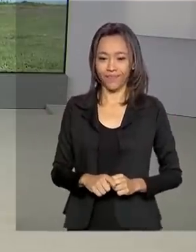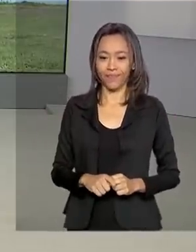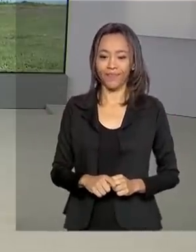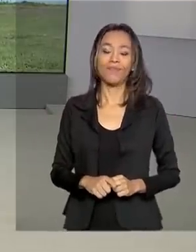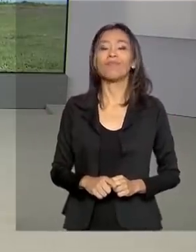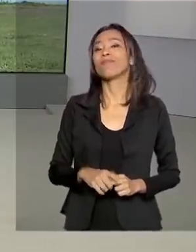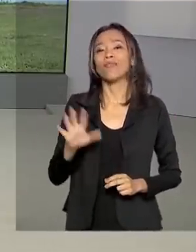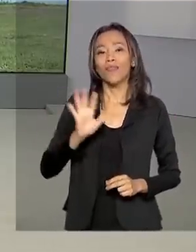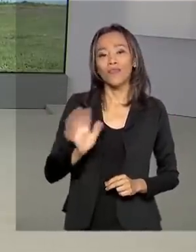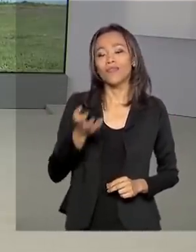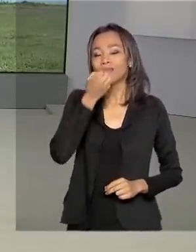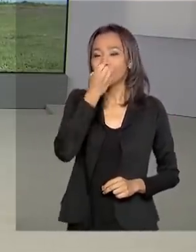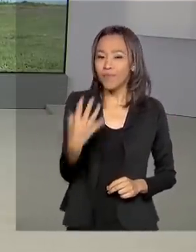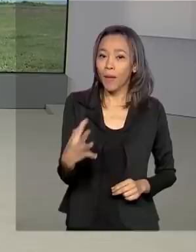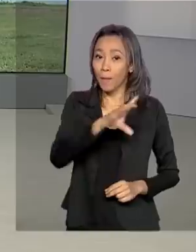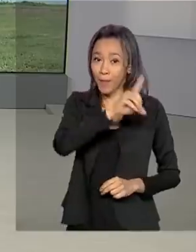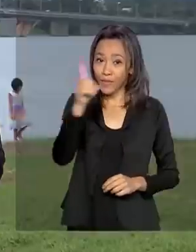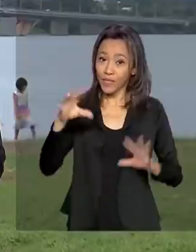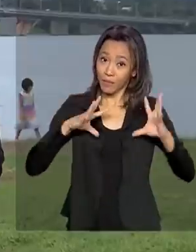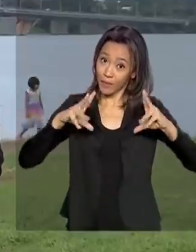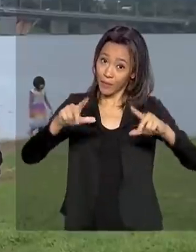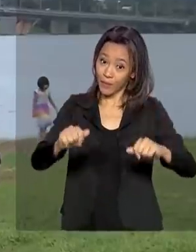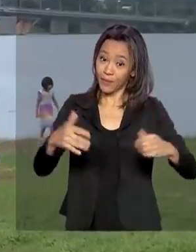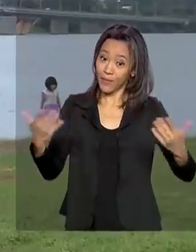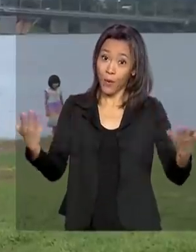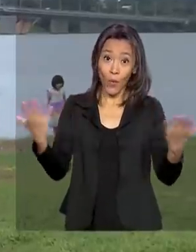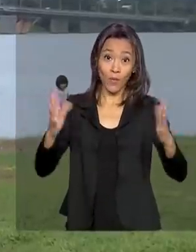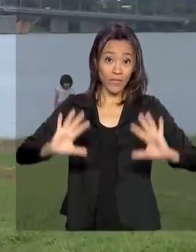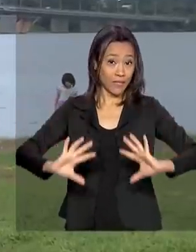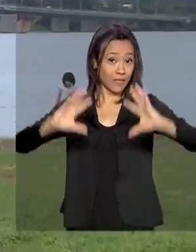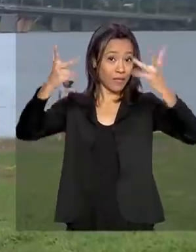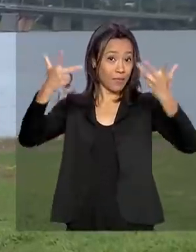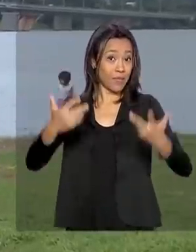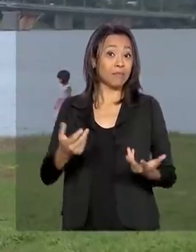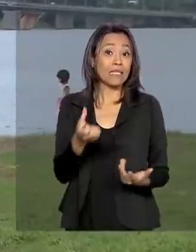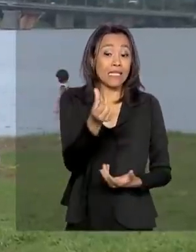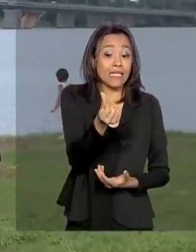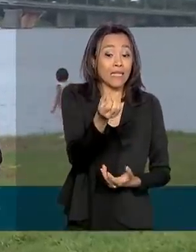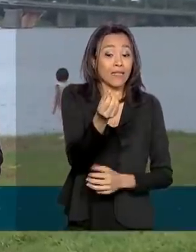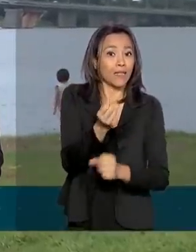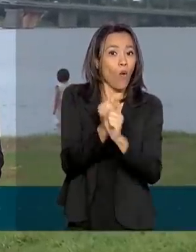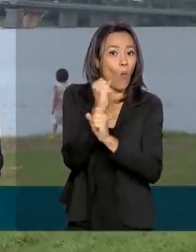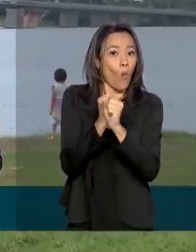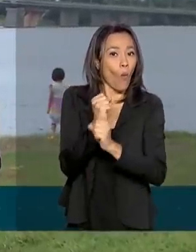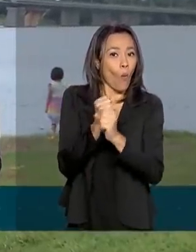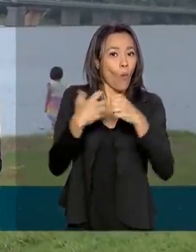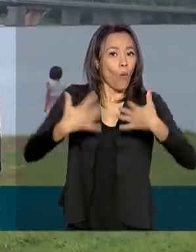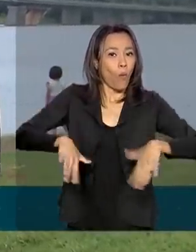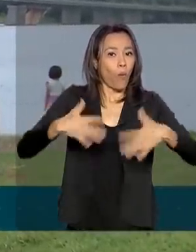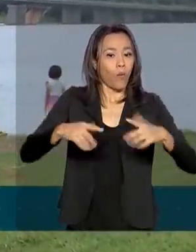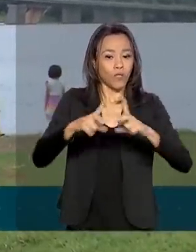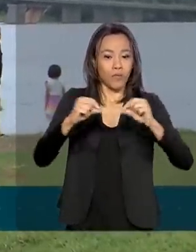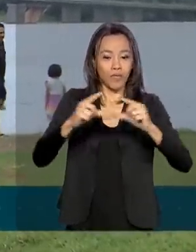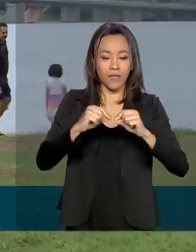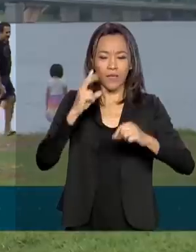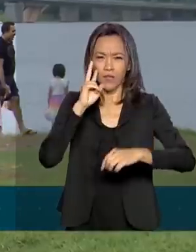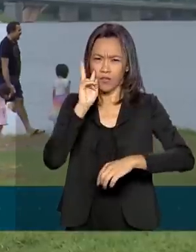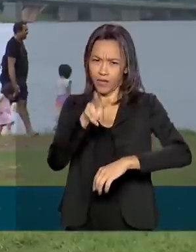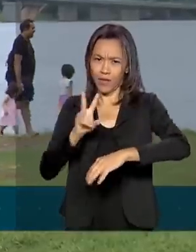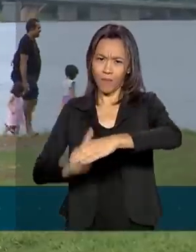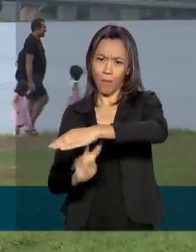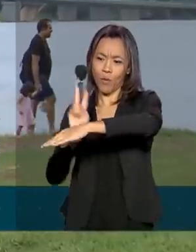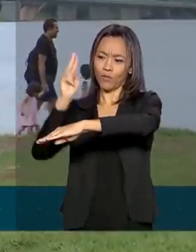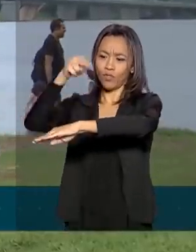Oi, Renata. Bom dia para você, bom dia para todos. Pois é, celebrando os 60 anos de Brasília, nós estamos em frente ao Lago Paranoá e a ponte JK,